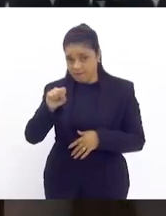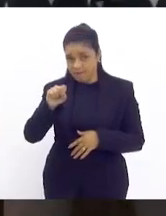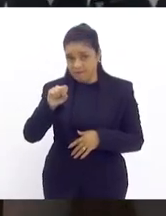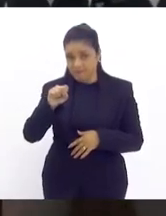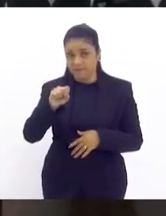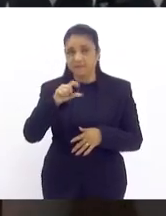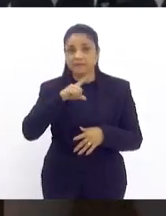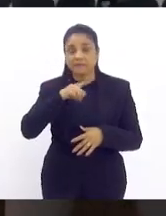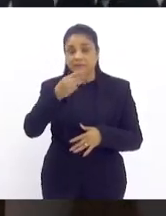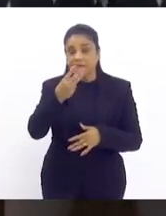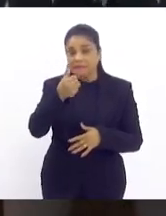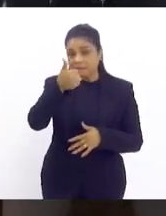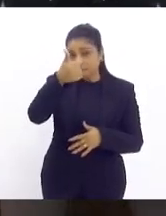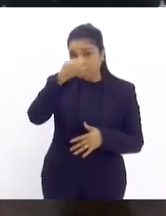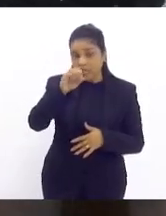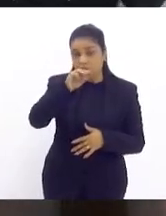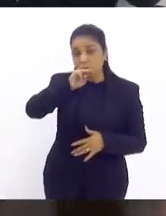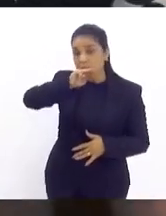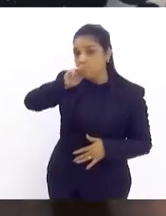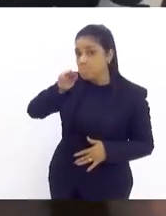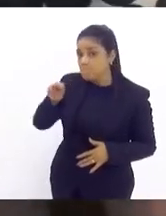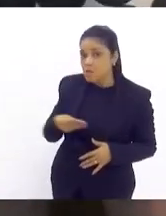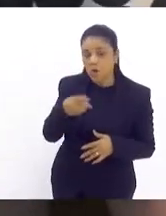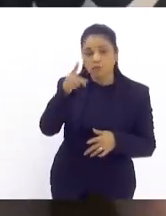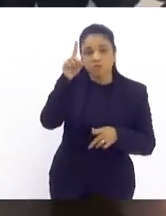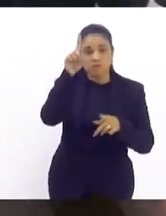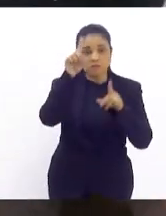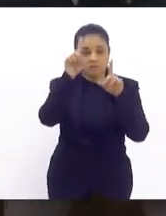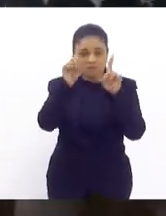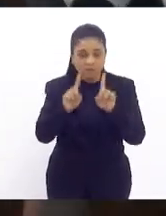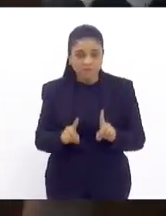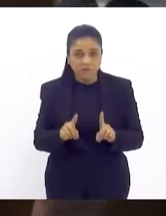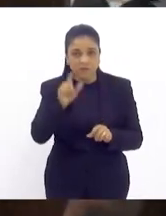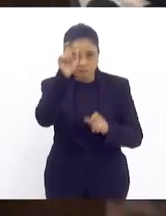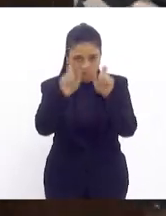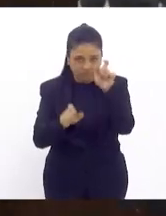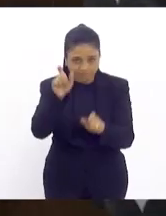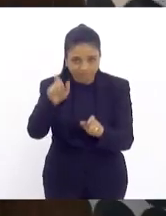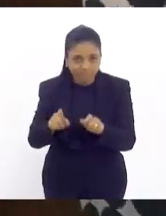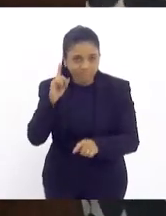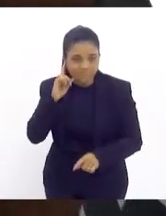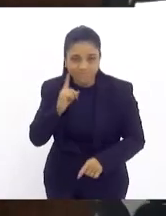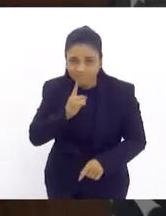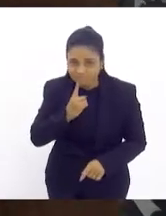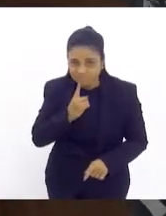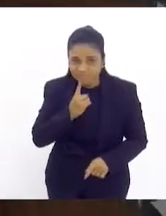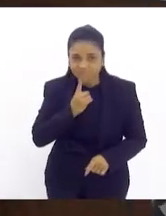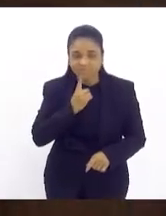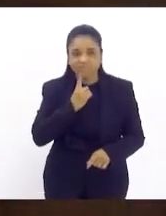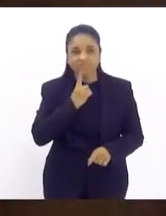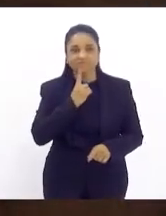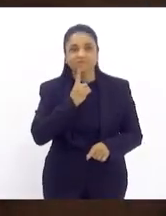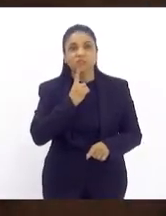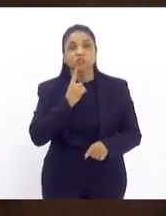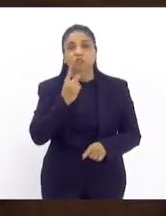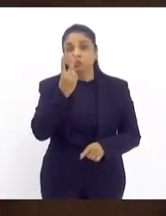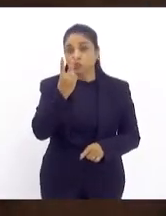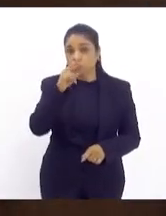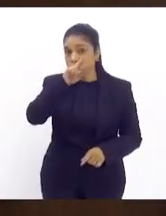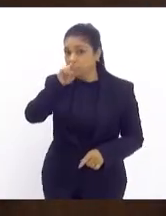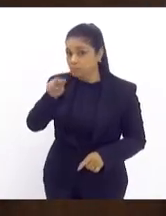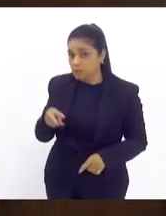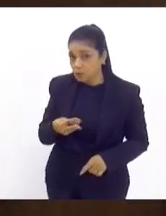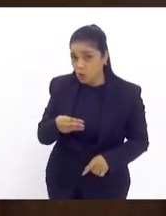milhões de brasileiros que possuem deficiência auditiva desses em torno de 10 milhões 2 milhões